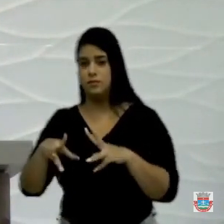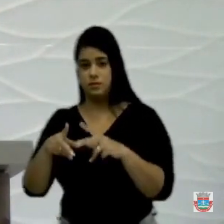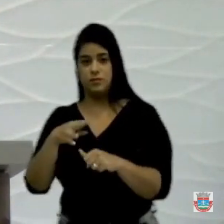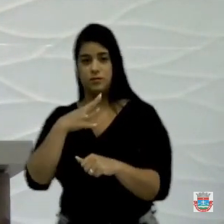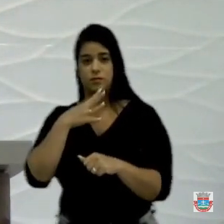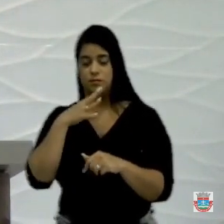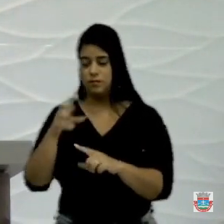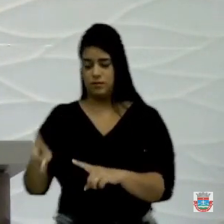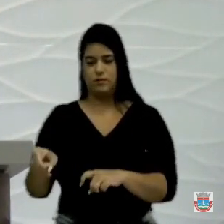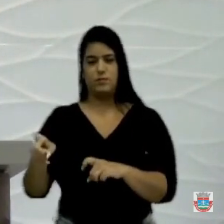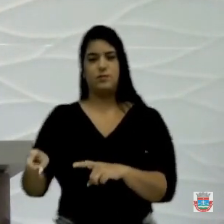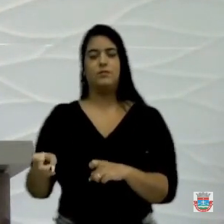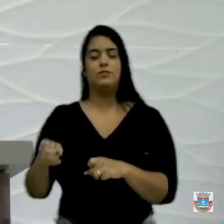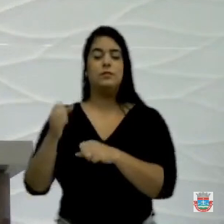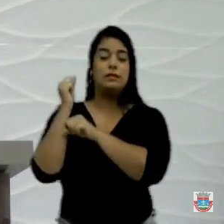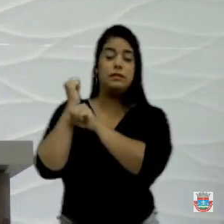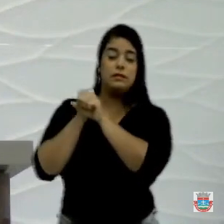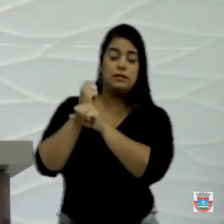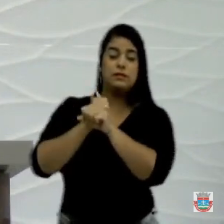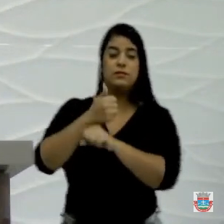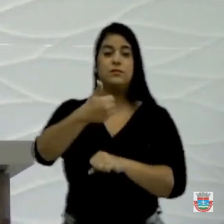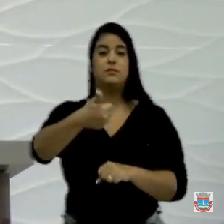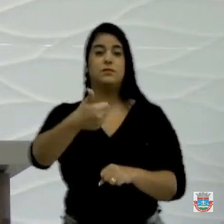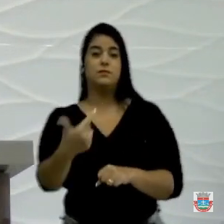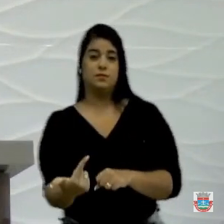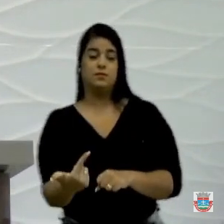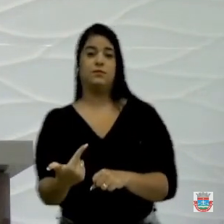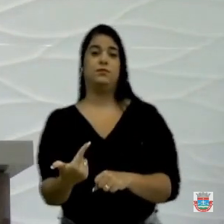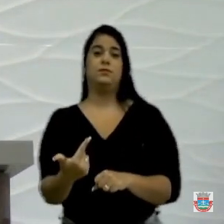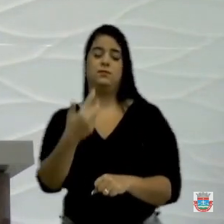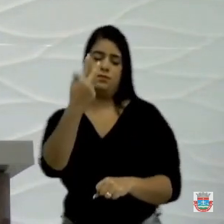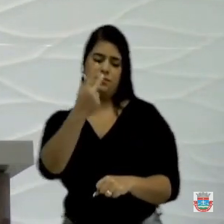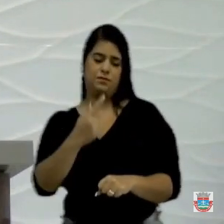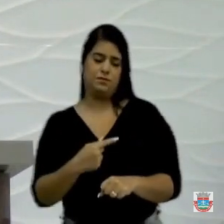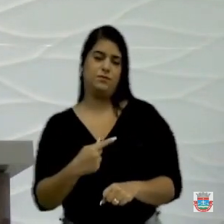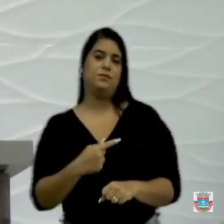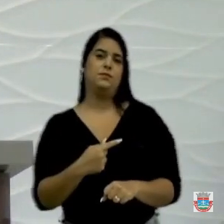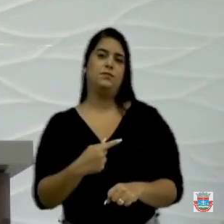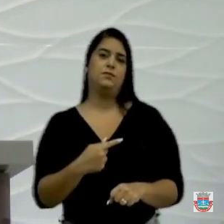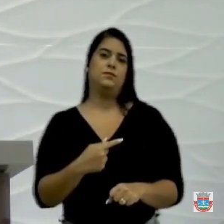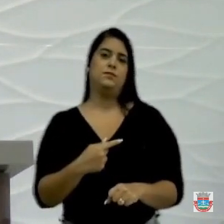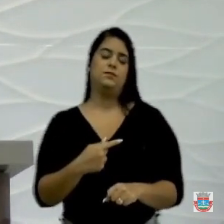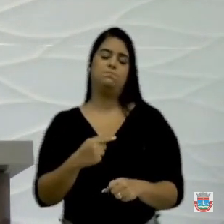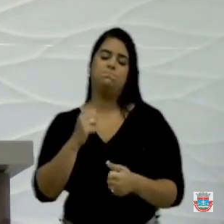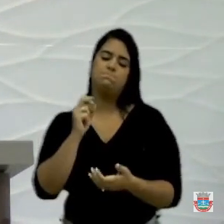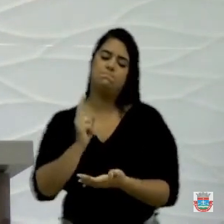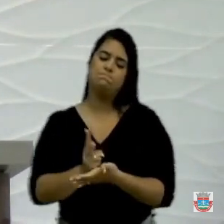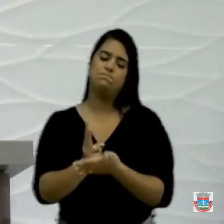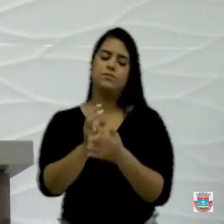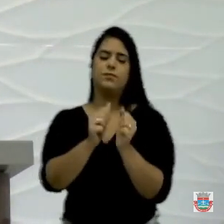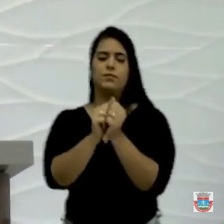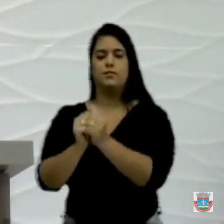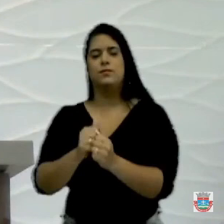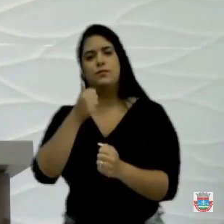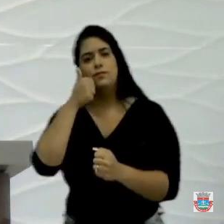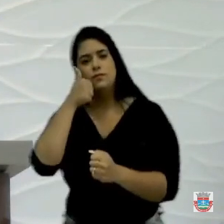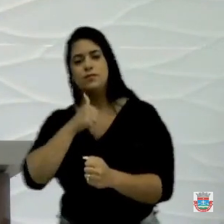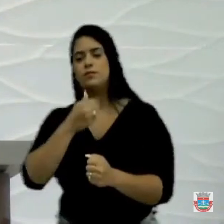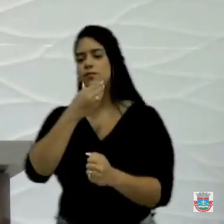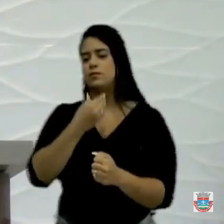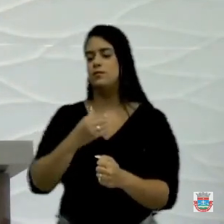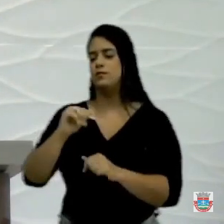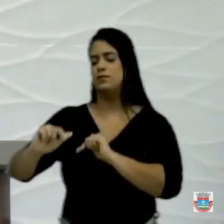sabem que faz 12 anos que essa vereadora está sempre junto da mulher e do homem do